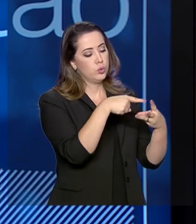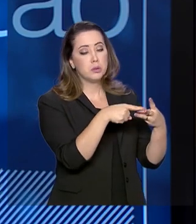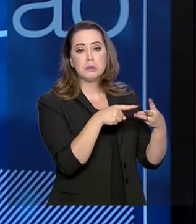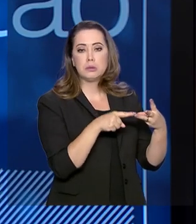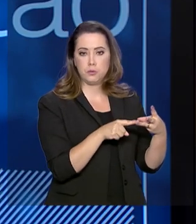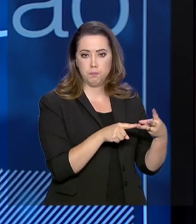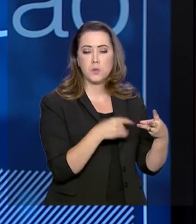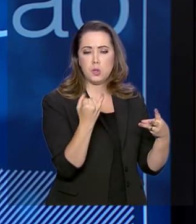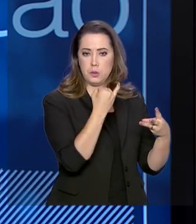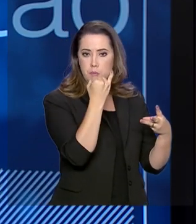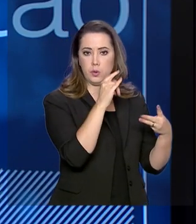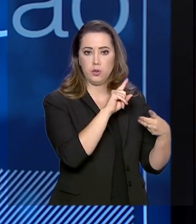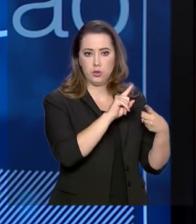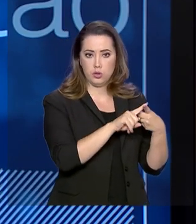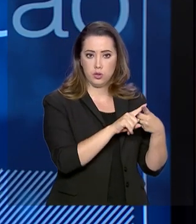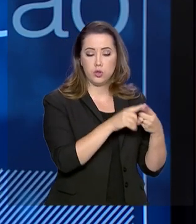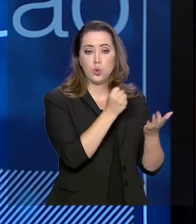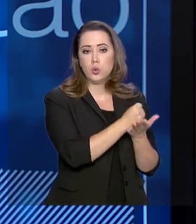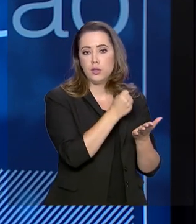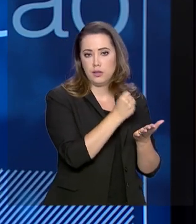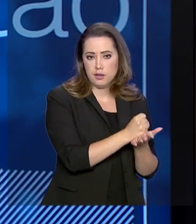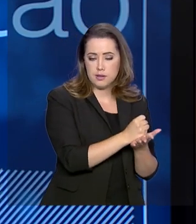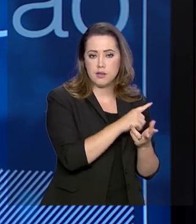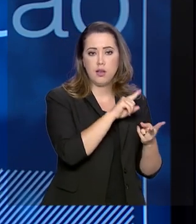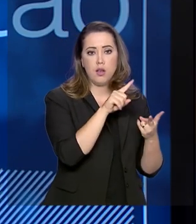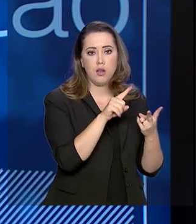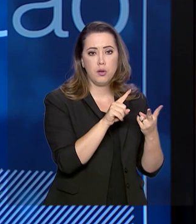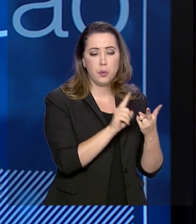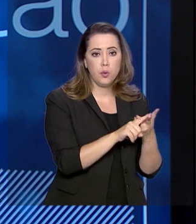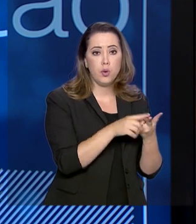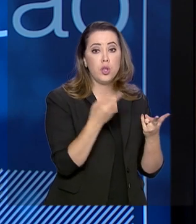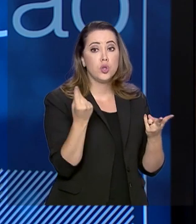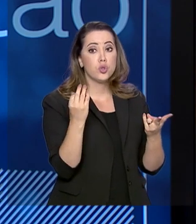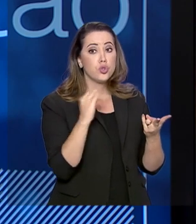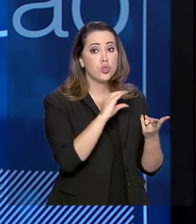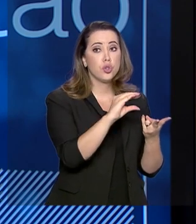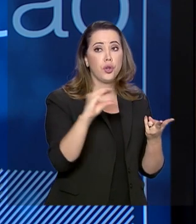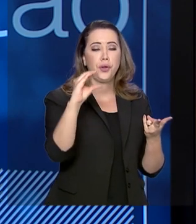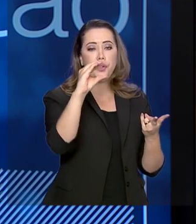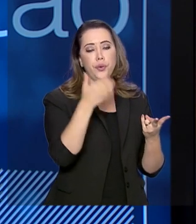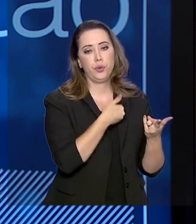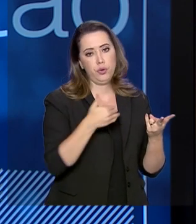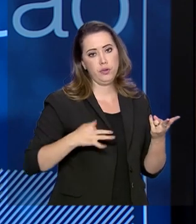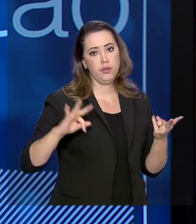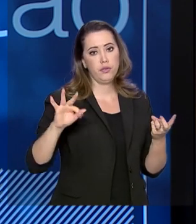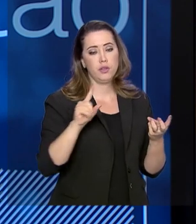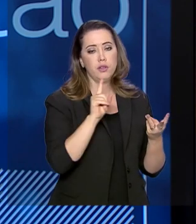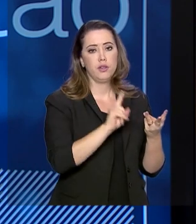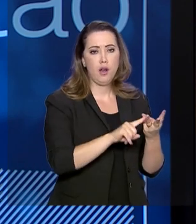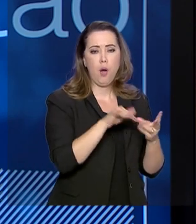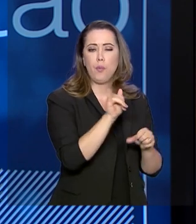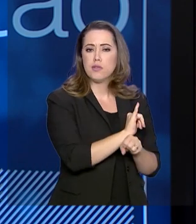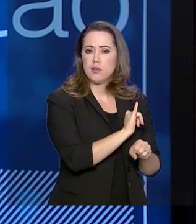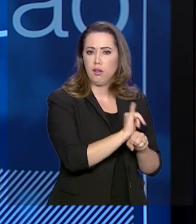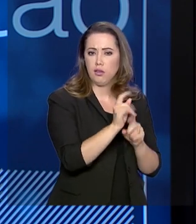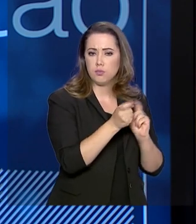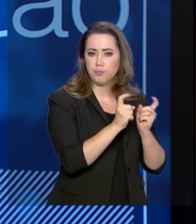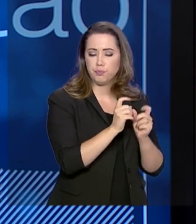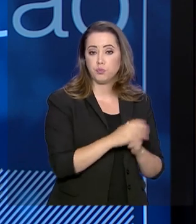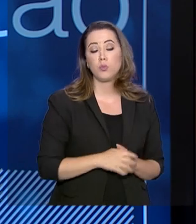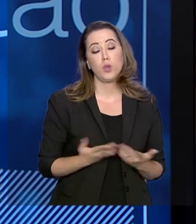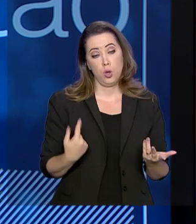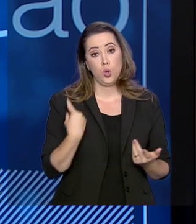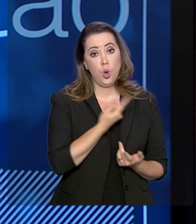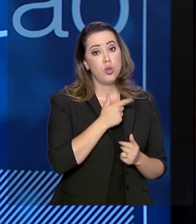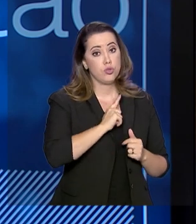Contratações públicas, transferências da União e gestão estratégica. Nesses primeiros nove meses de governo, a gente teve entregas relevantes em